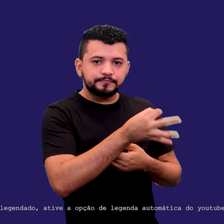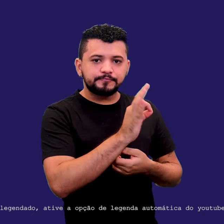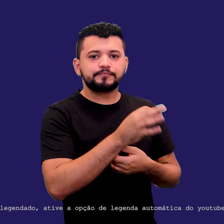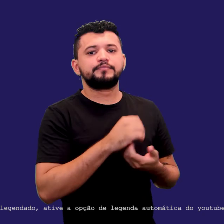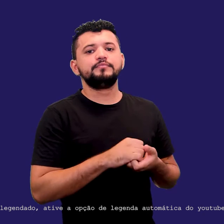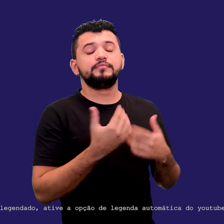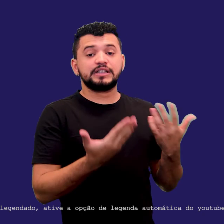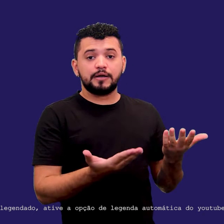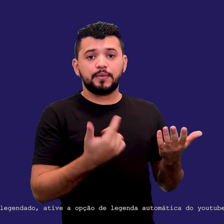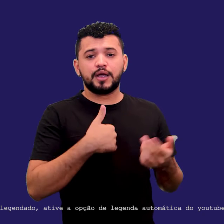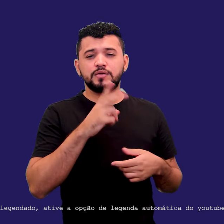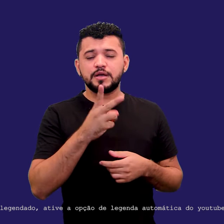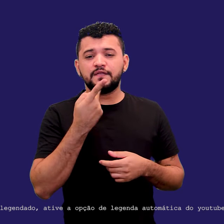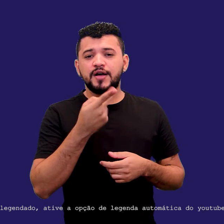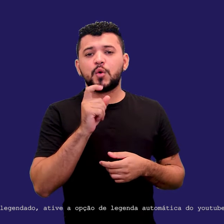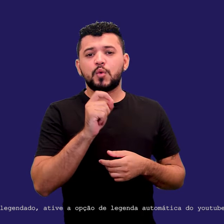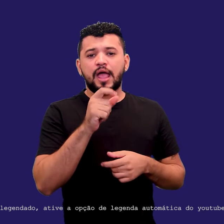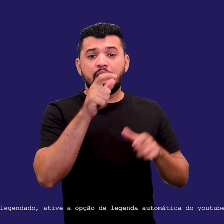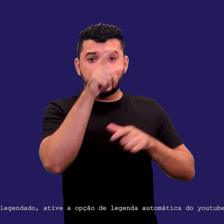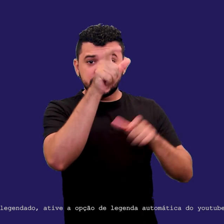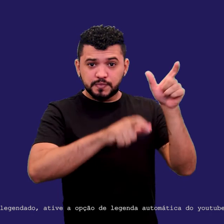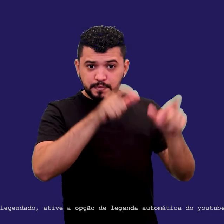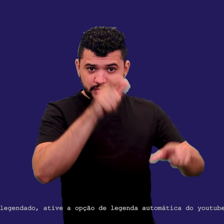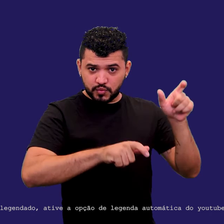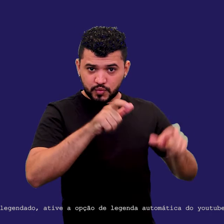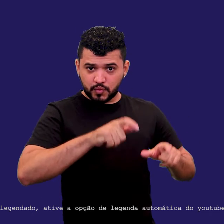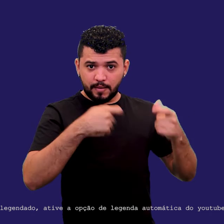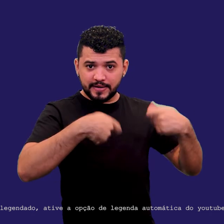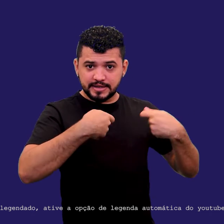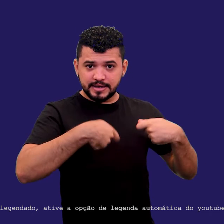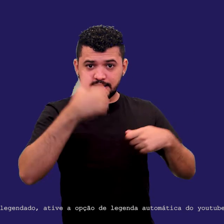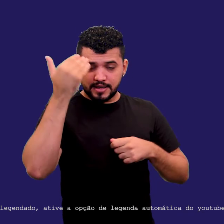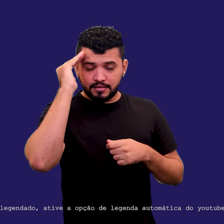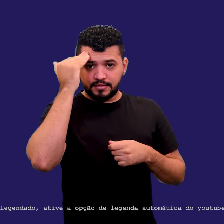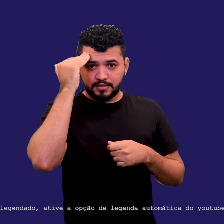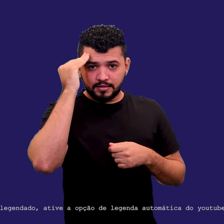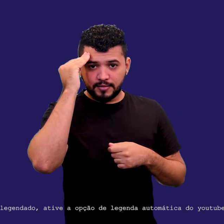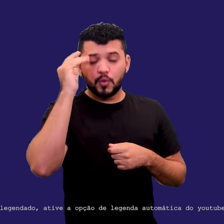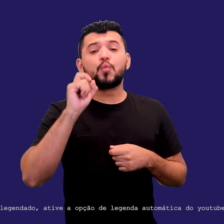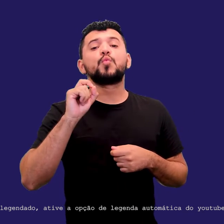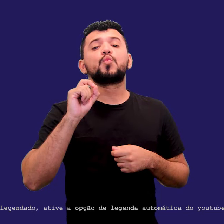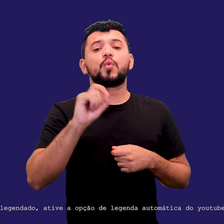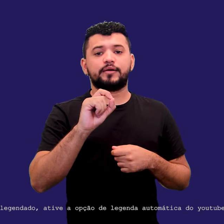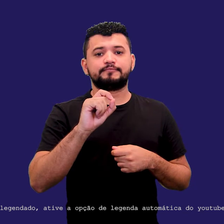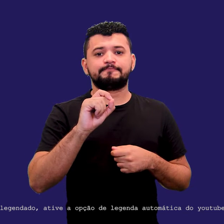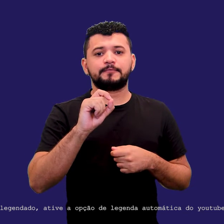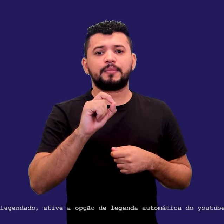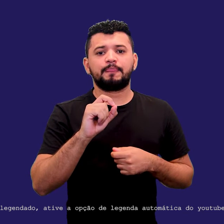seguinte, Natália, as pessoas precisam entender que elas não trabalham para as